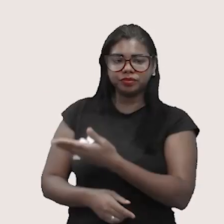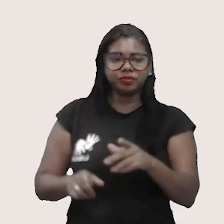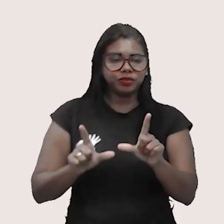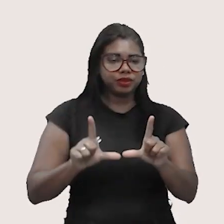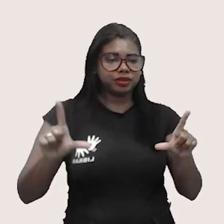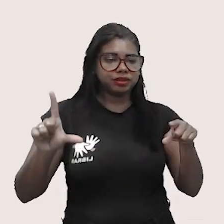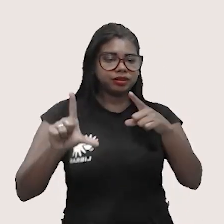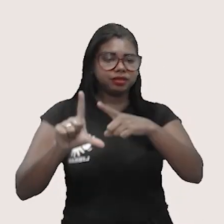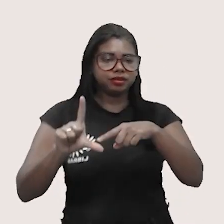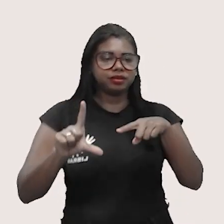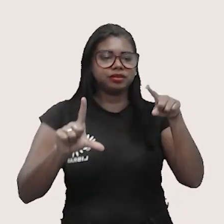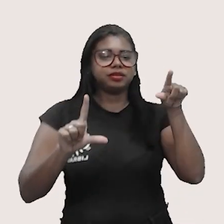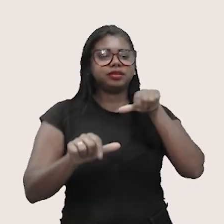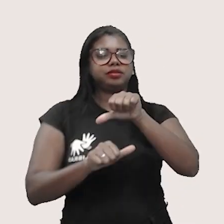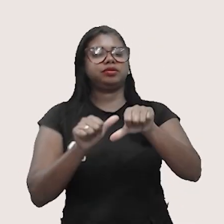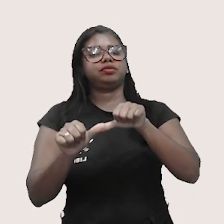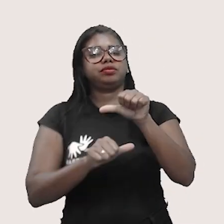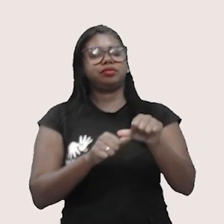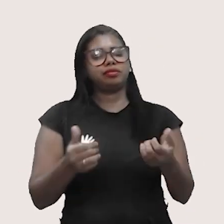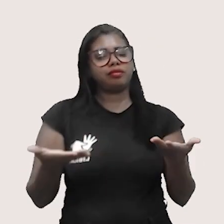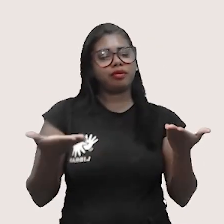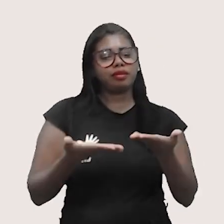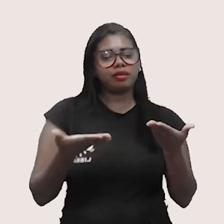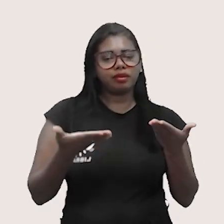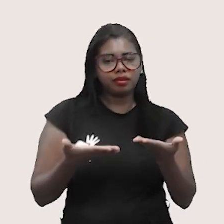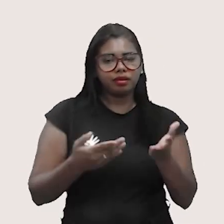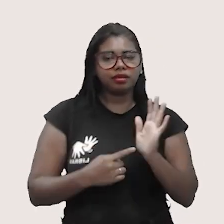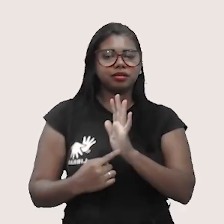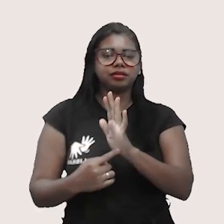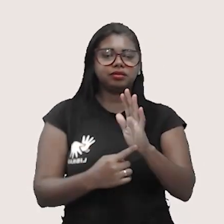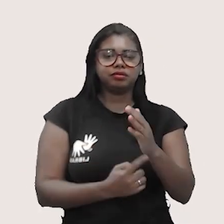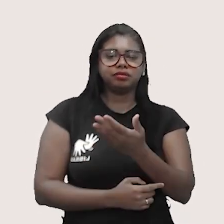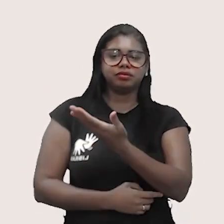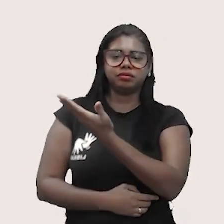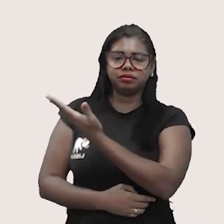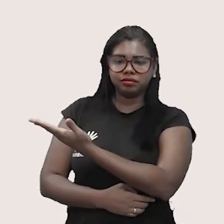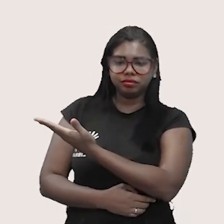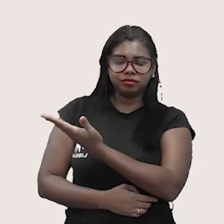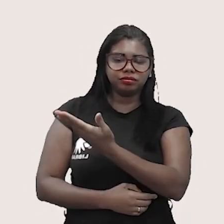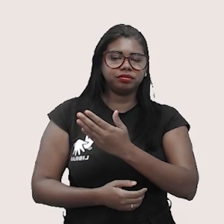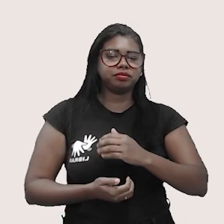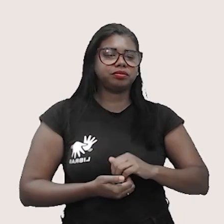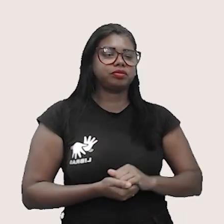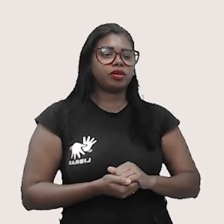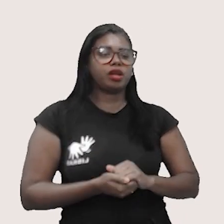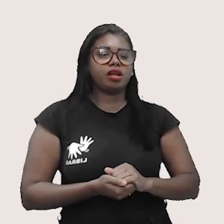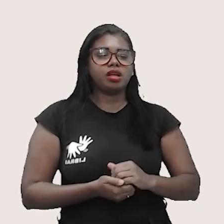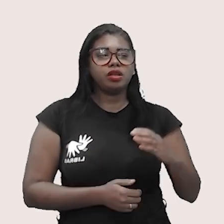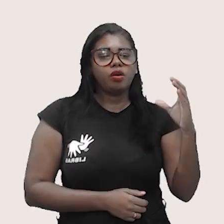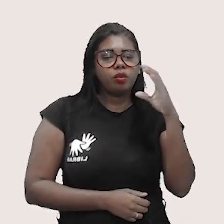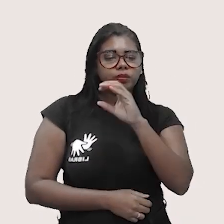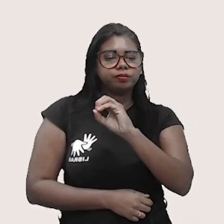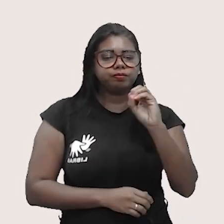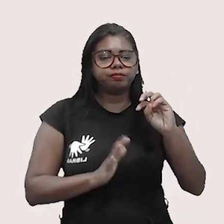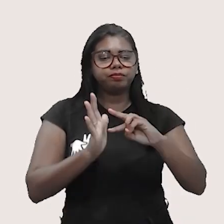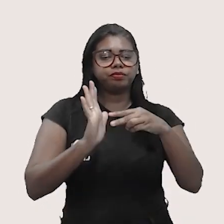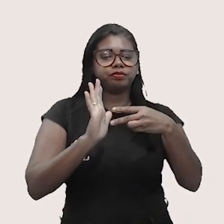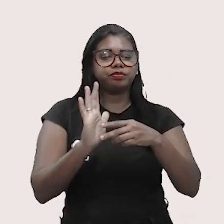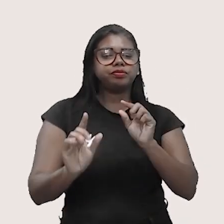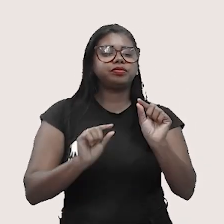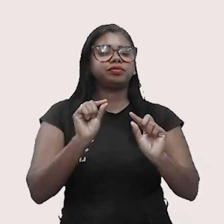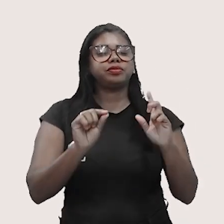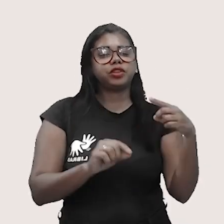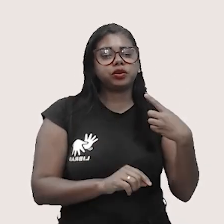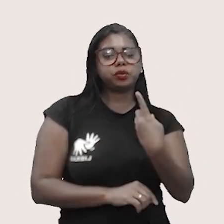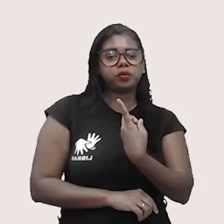Então, na transformação agora adiabática, adiabática o calor é zero. Então, significa o quê? Que quando a gente